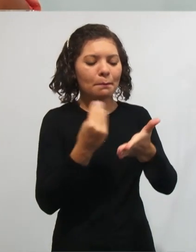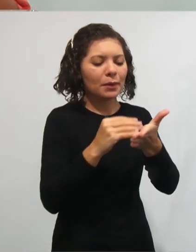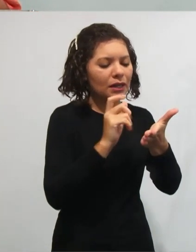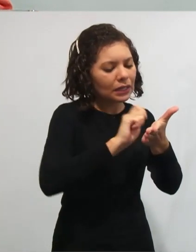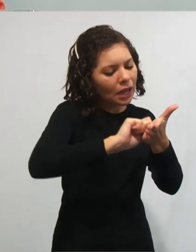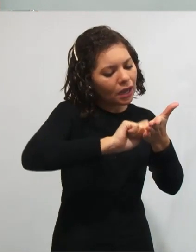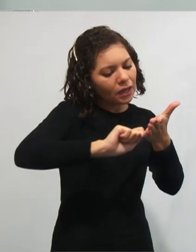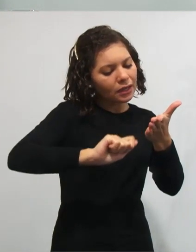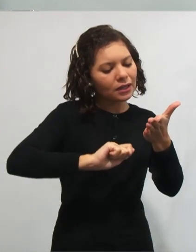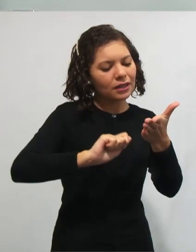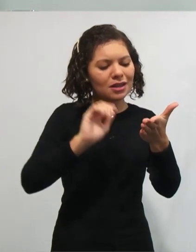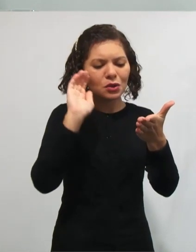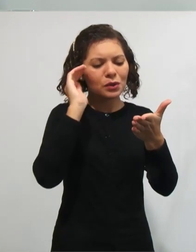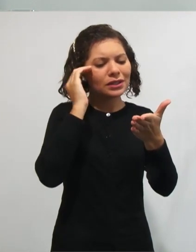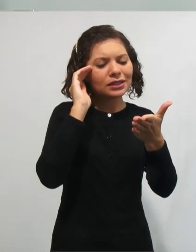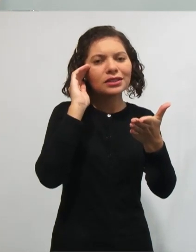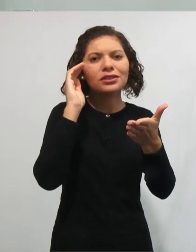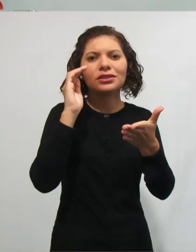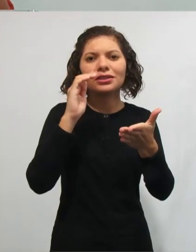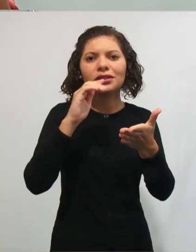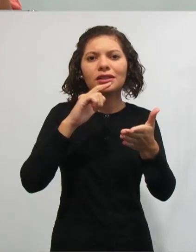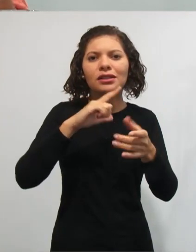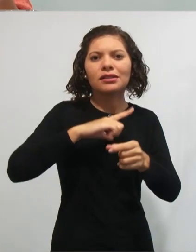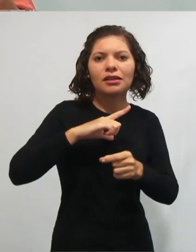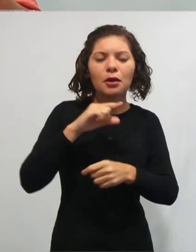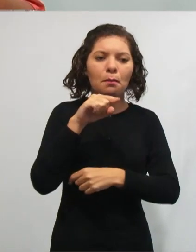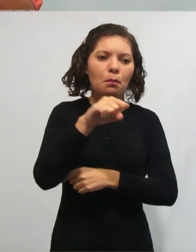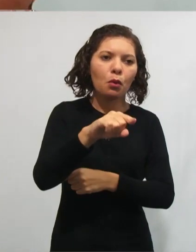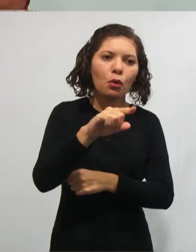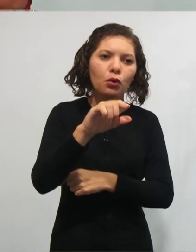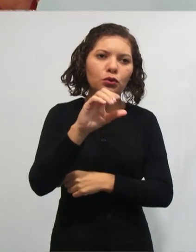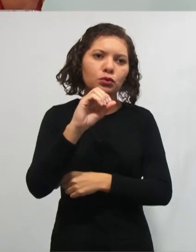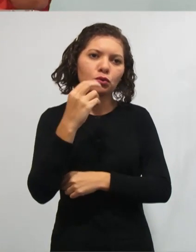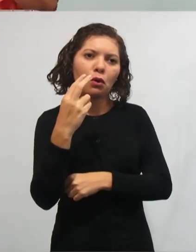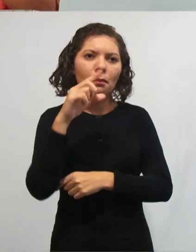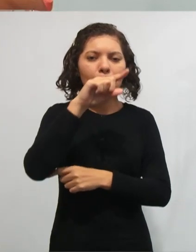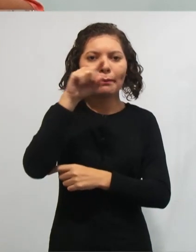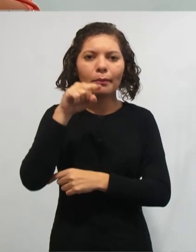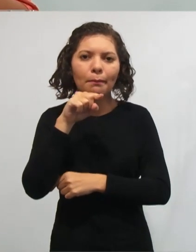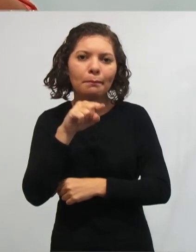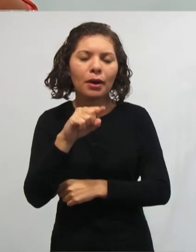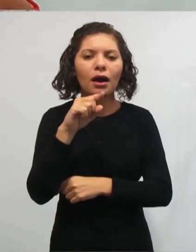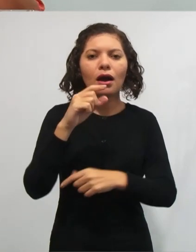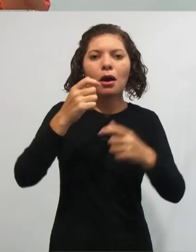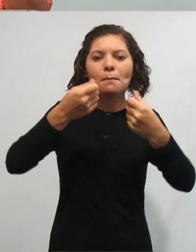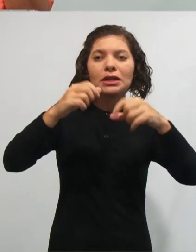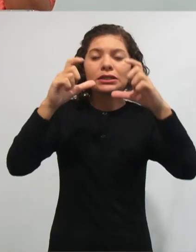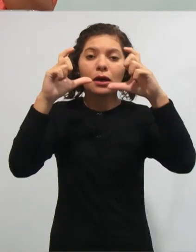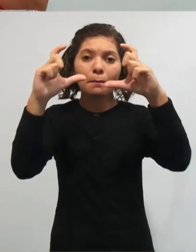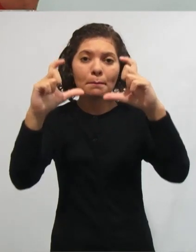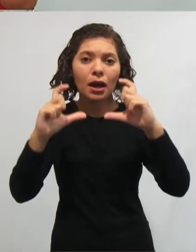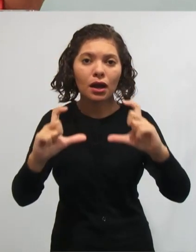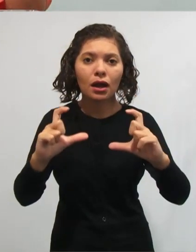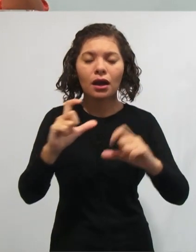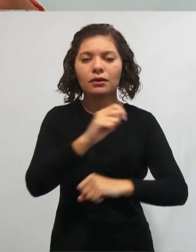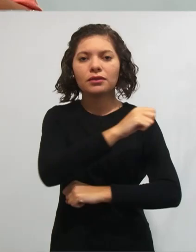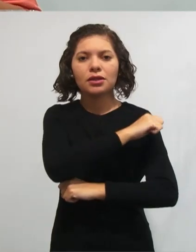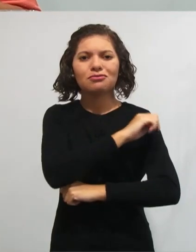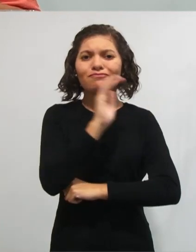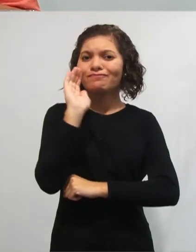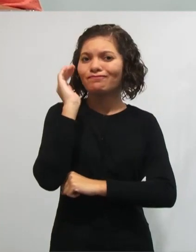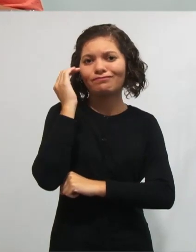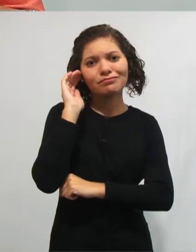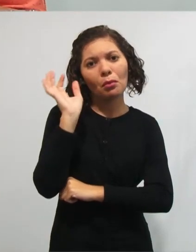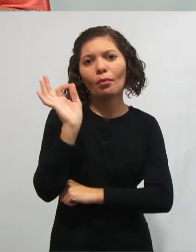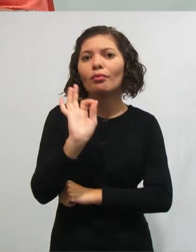entende que tem tempo, que vai ter uma pontuação, que eu vou precisar ter parágrafo para reorganizar